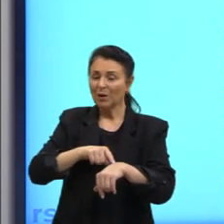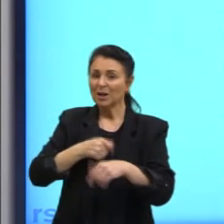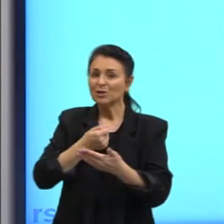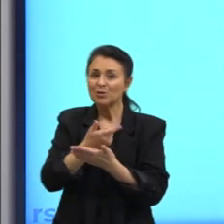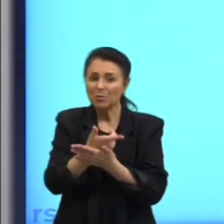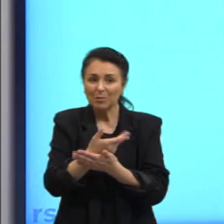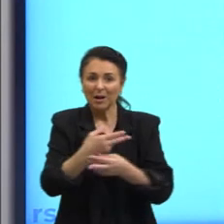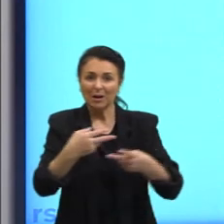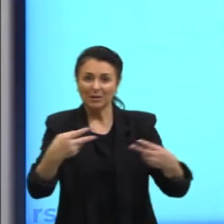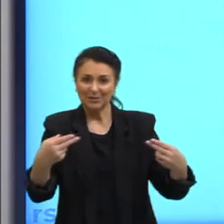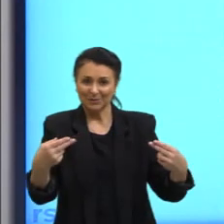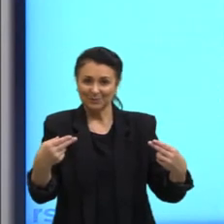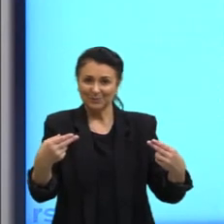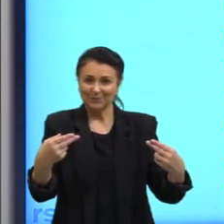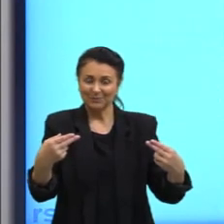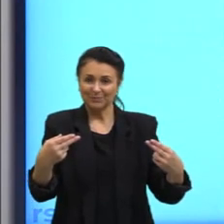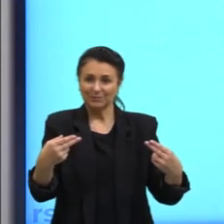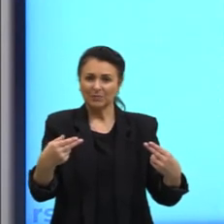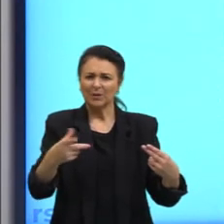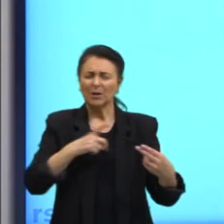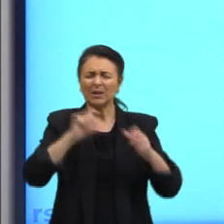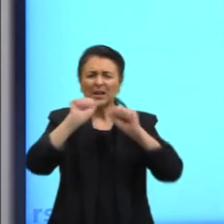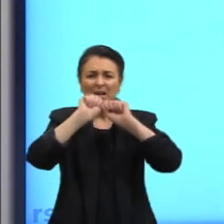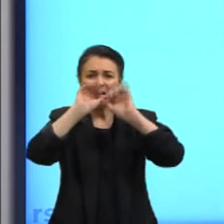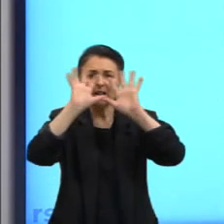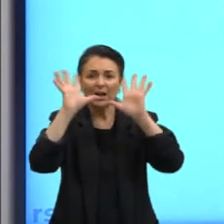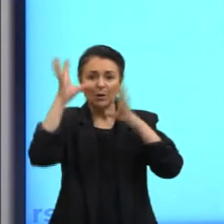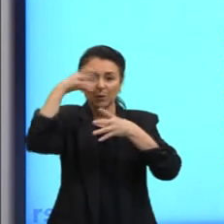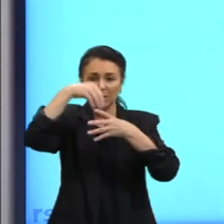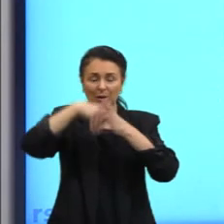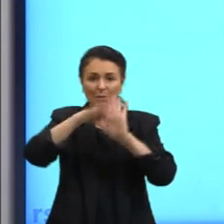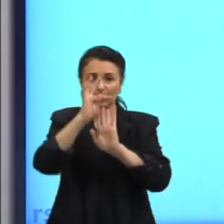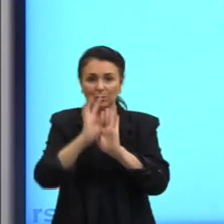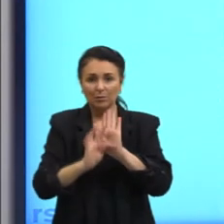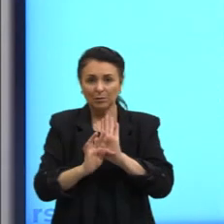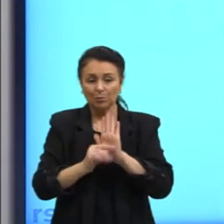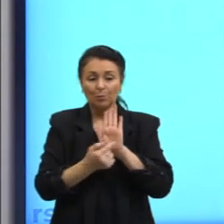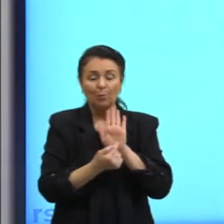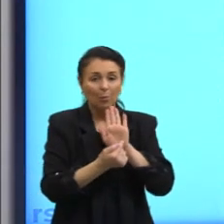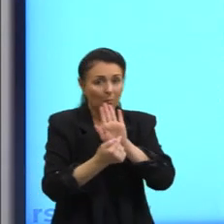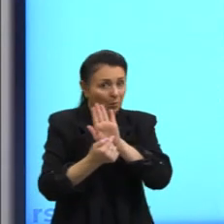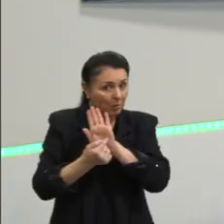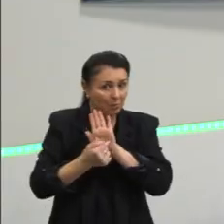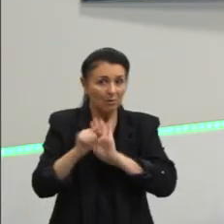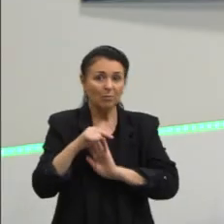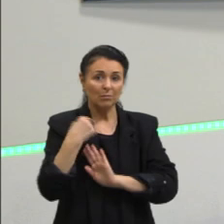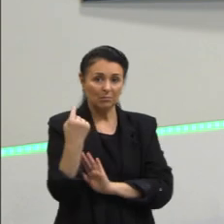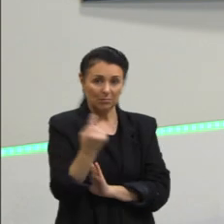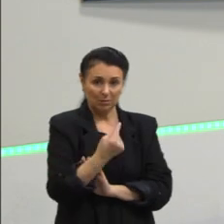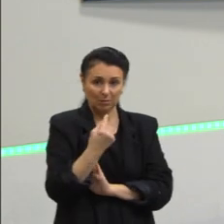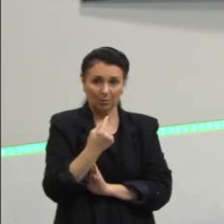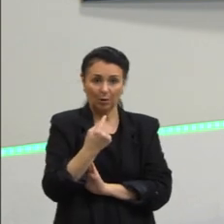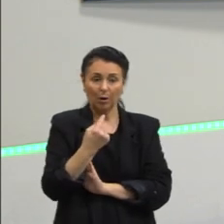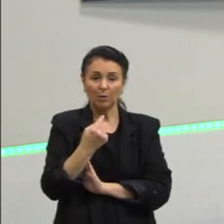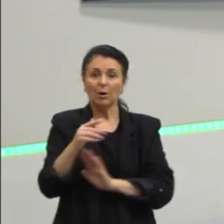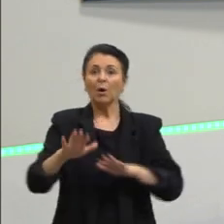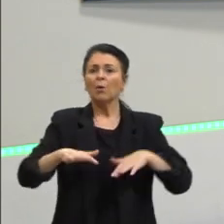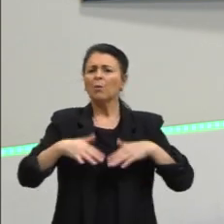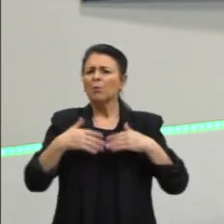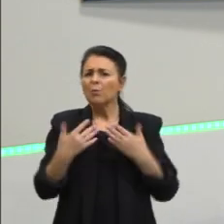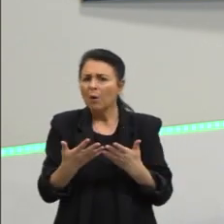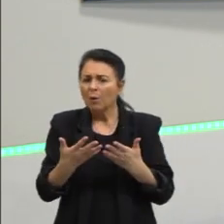aparatos Então nós temos ali claramente dentro do texto Mostrando o objetivo